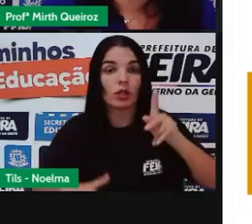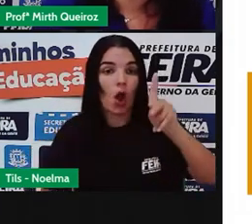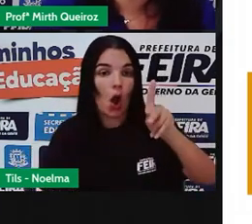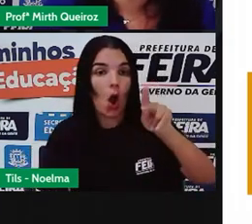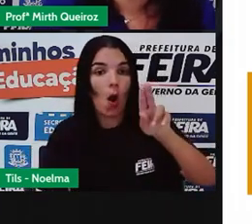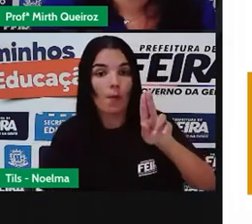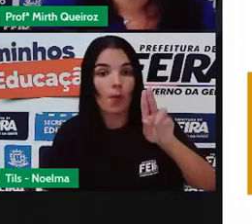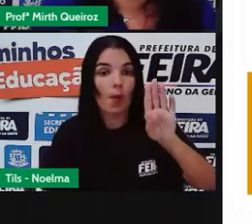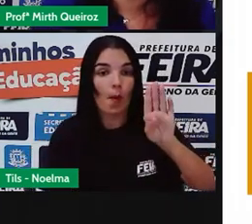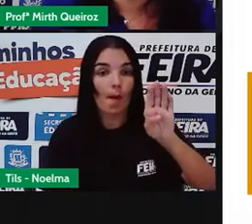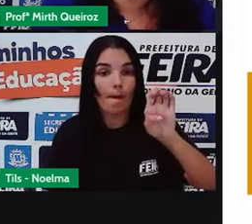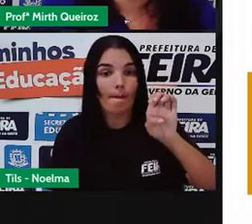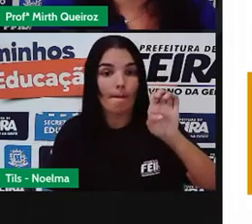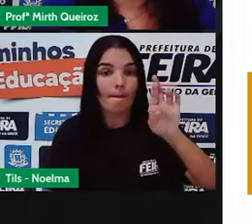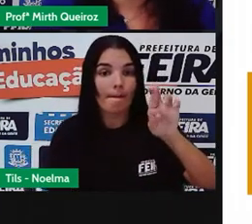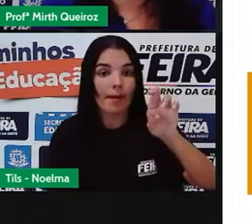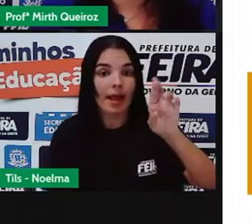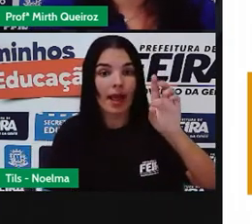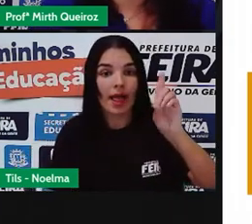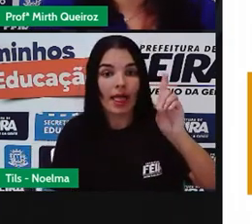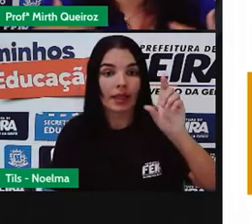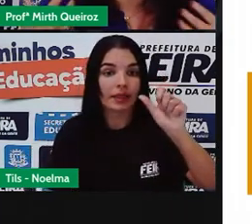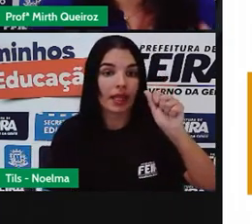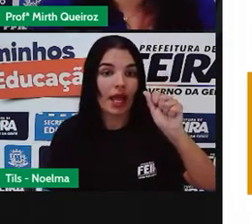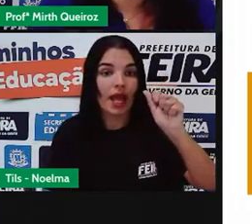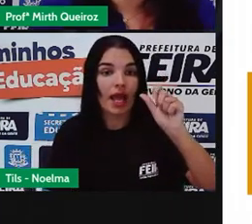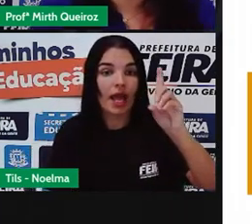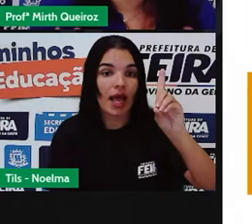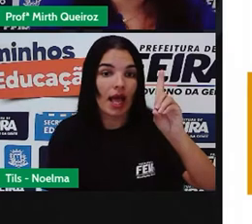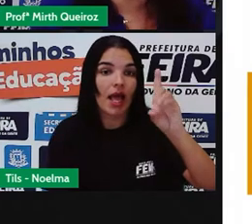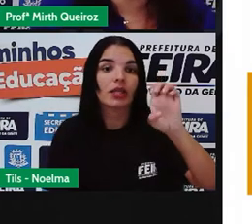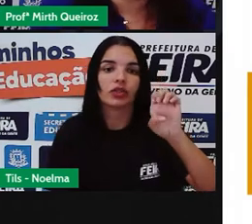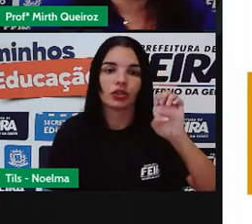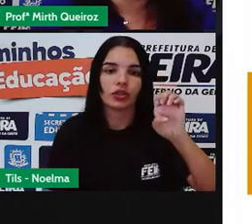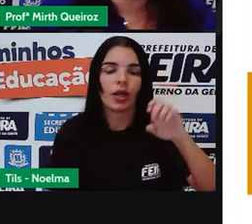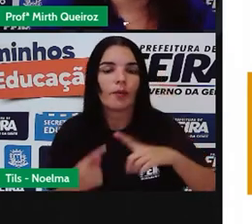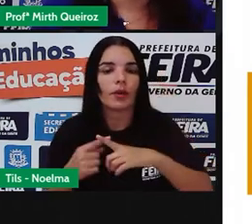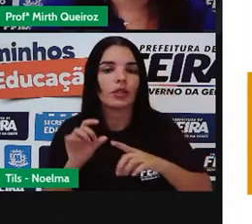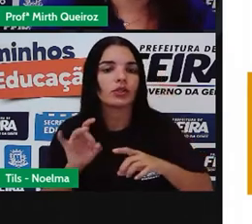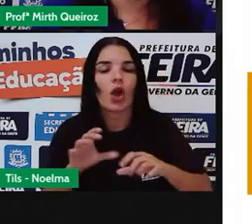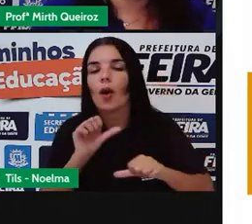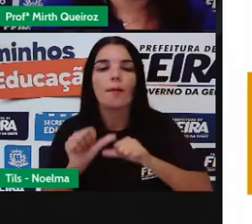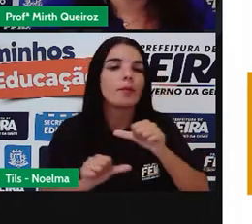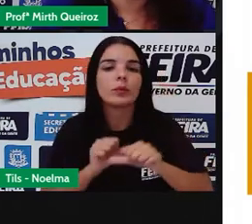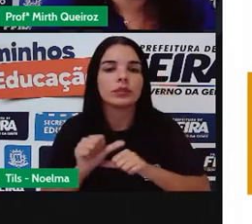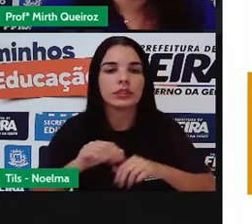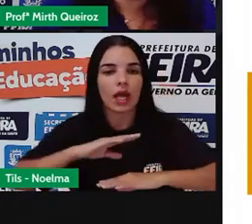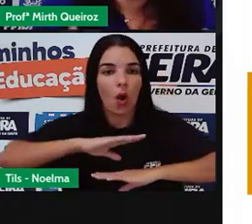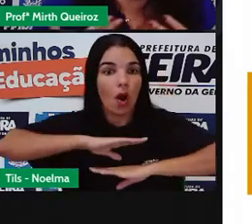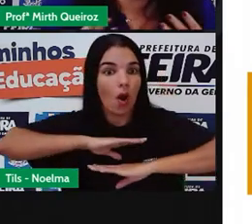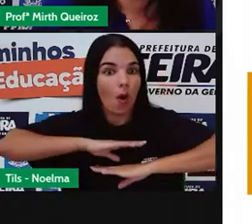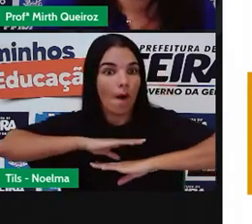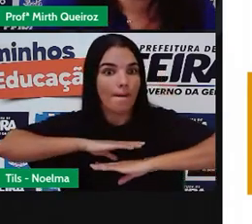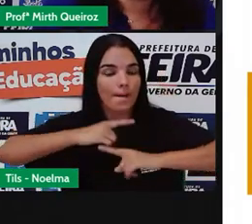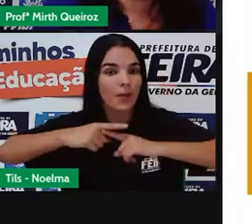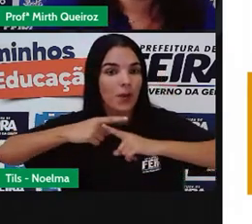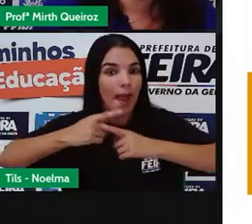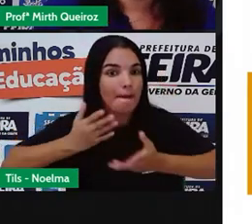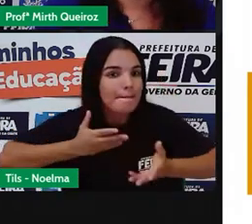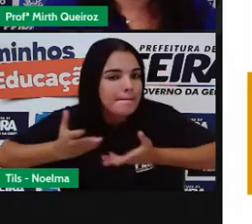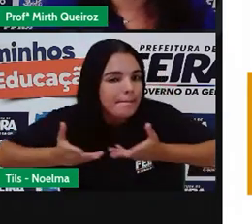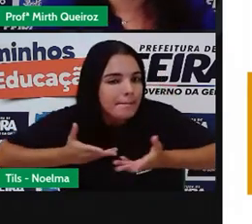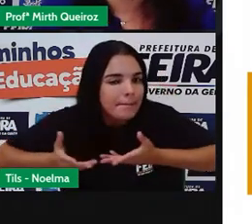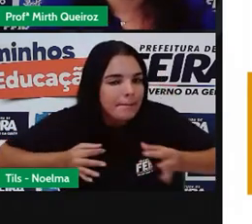compreender essas mudanças físicas corporais. Essas mudanças que ocorrem no nosso corpo neste período, que é uma preparação do